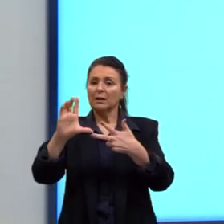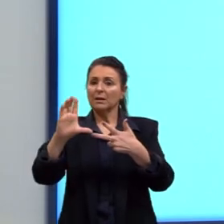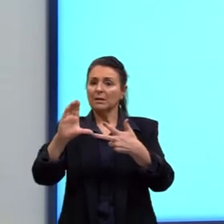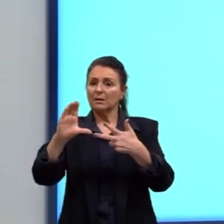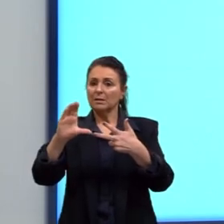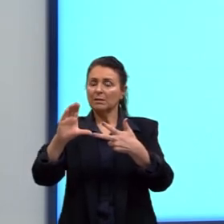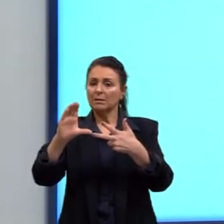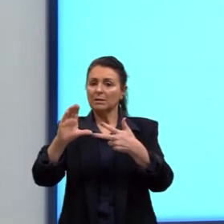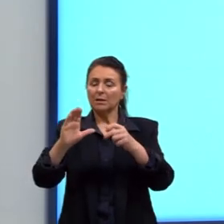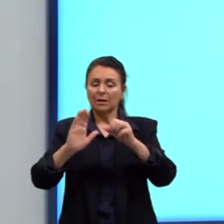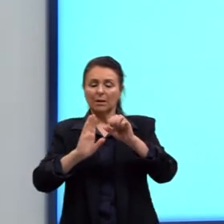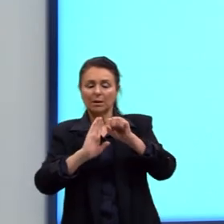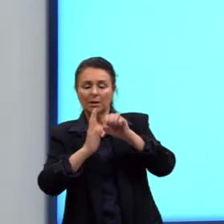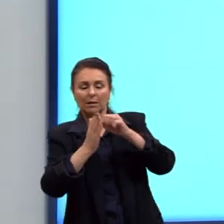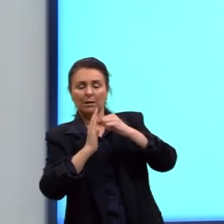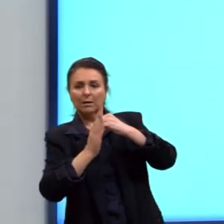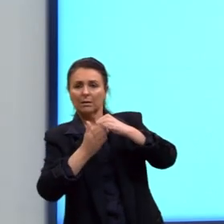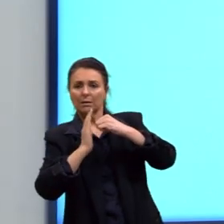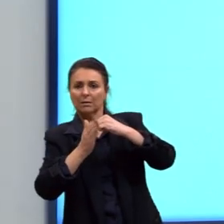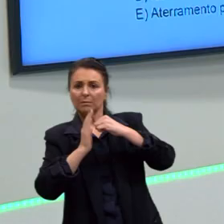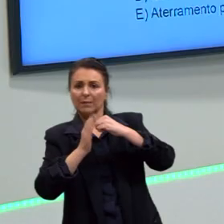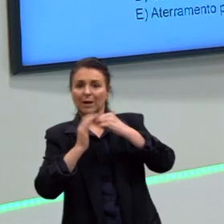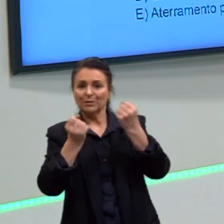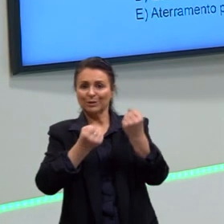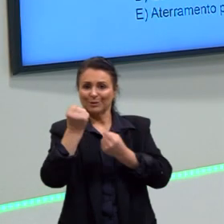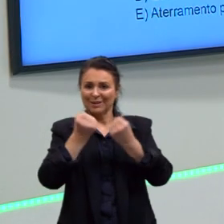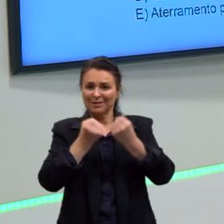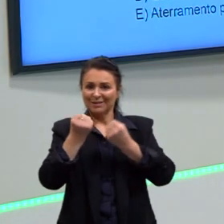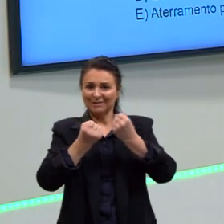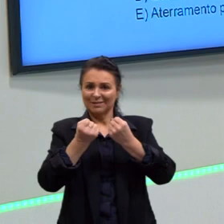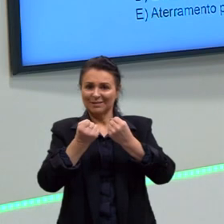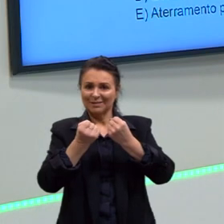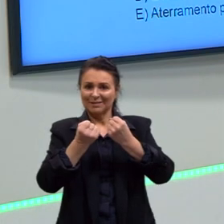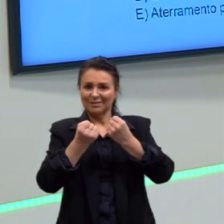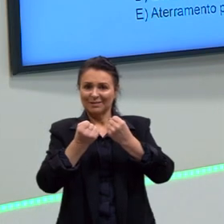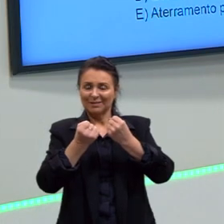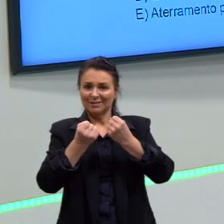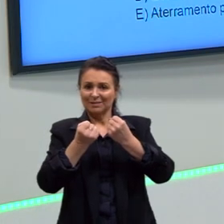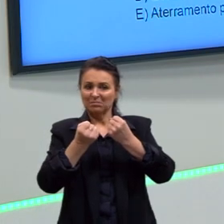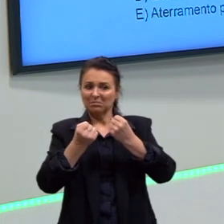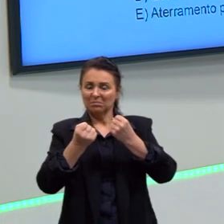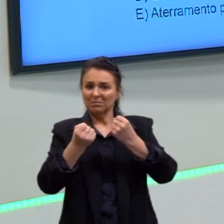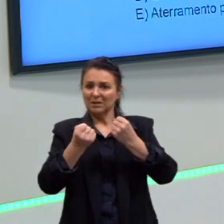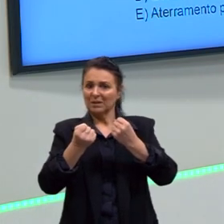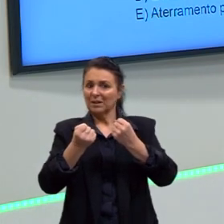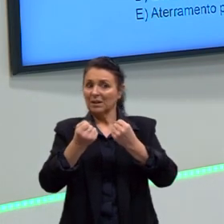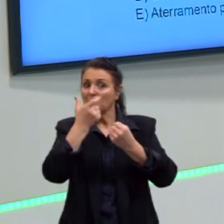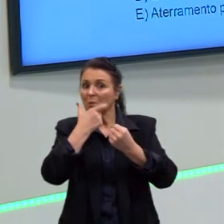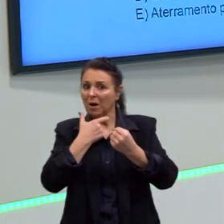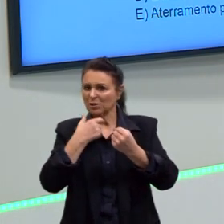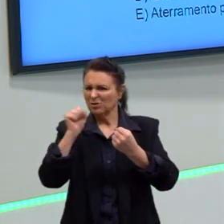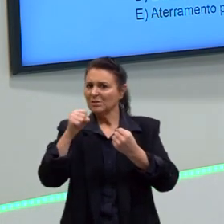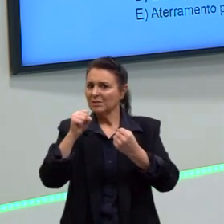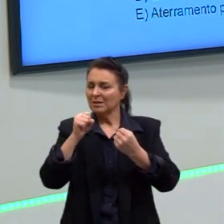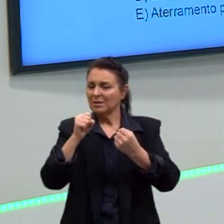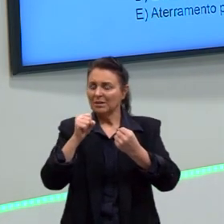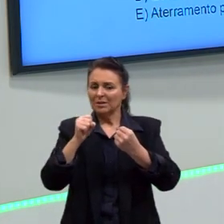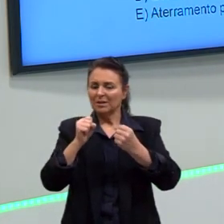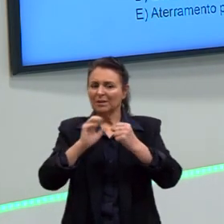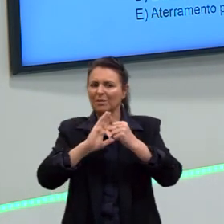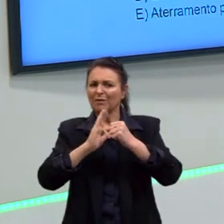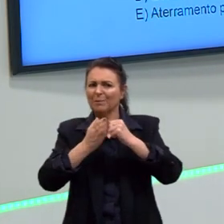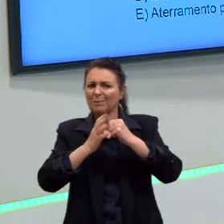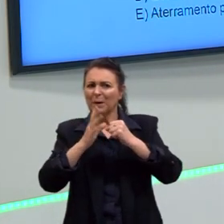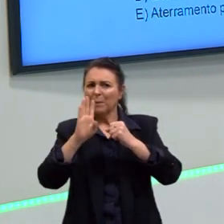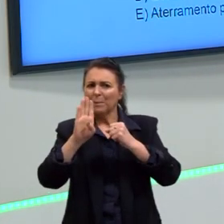C, blindagem pela carcaça metálica. Tudo indica que é essa a opção. A gente falou de blindagem,